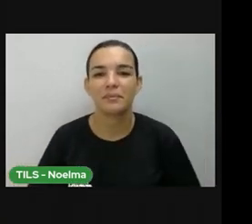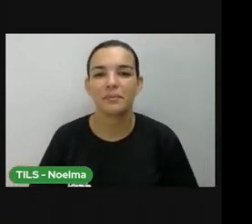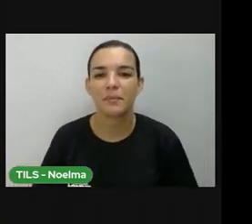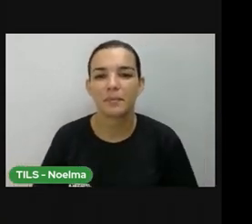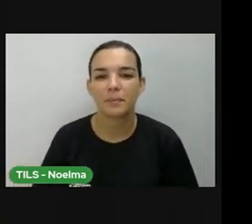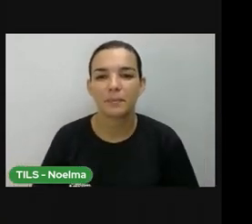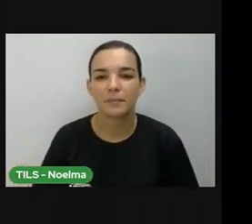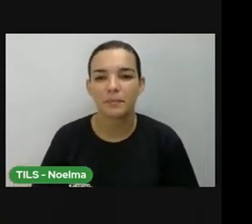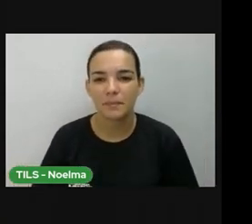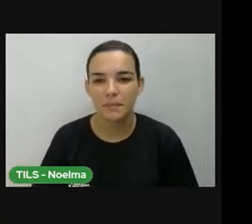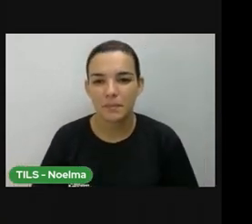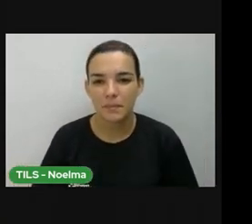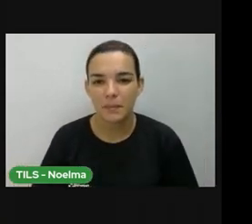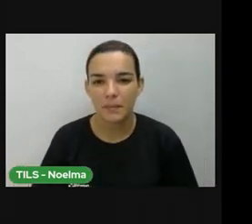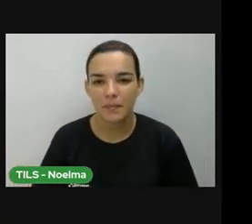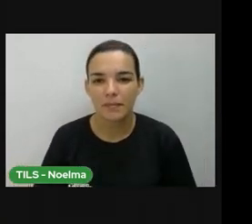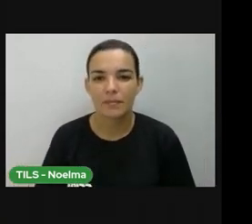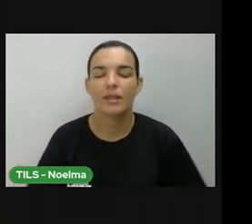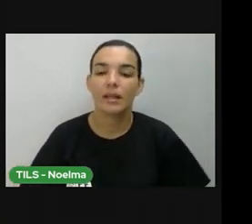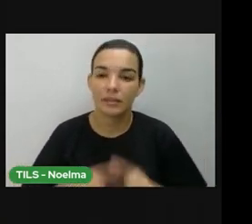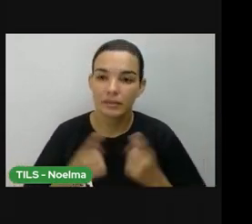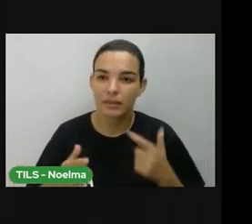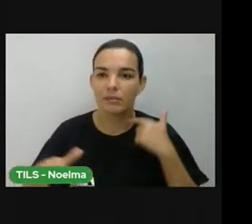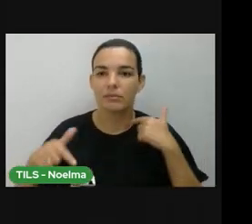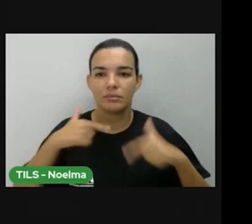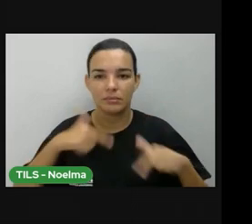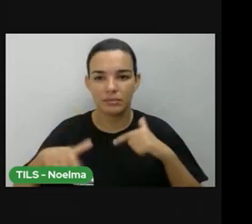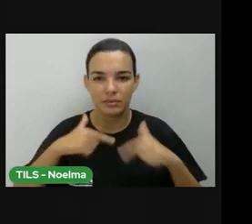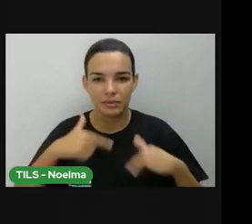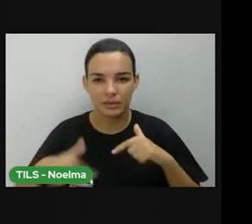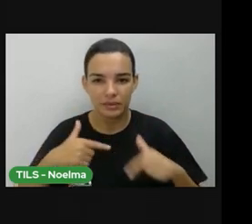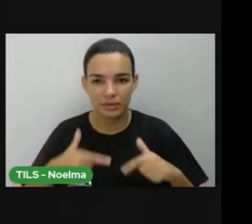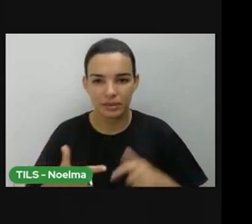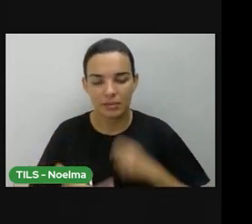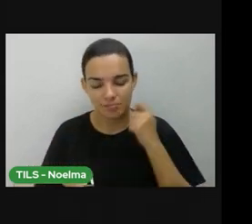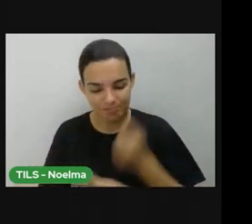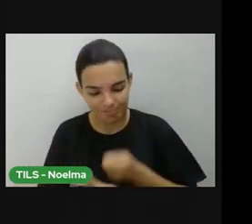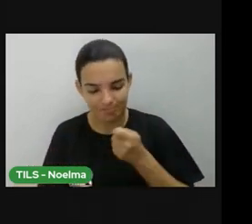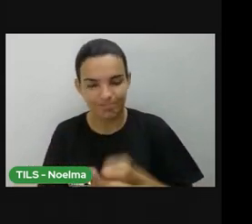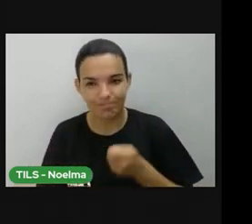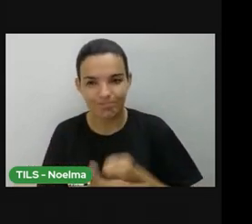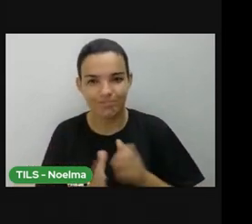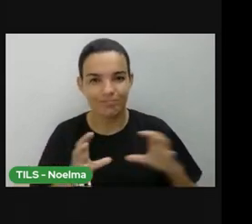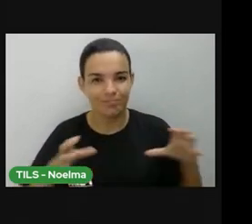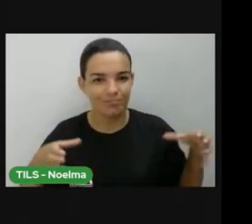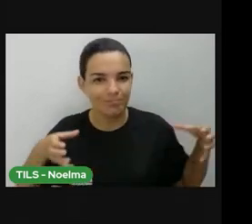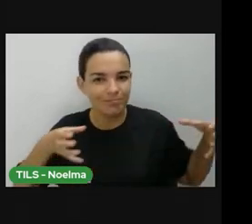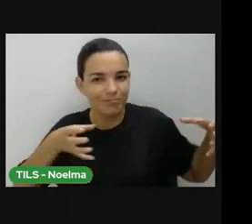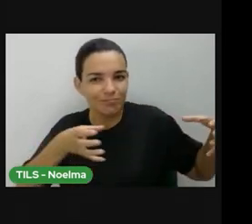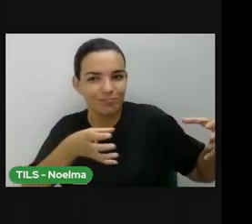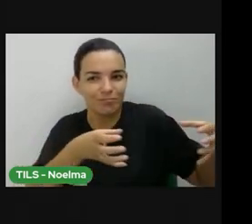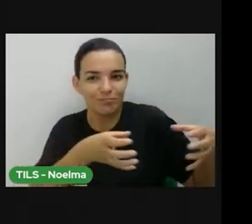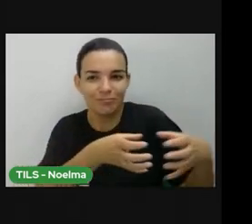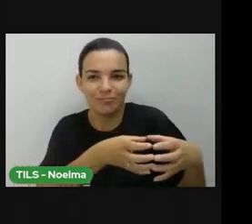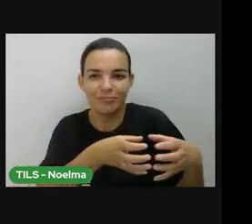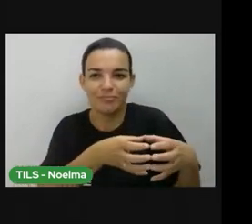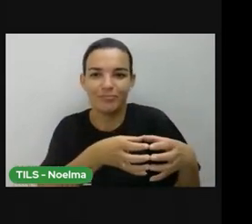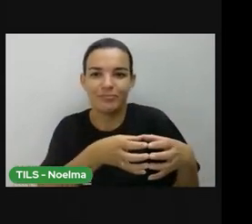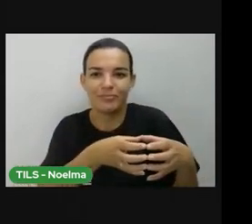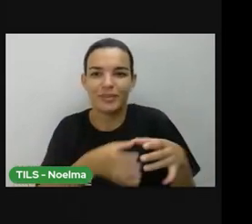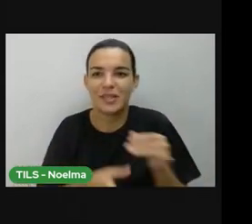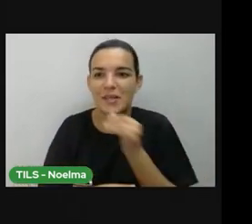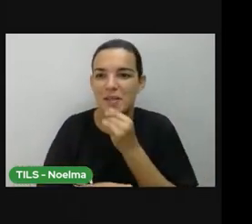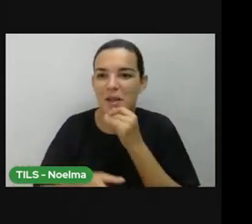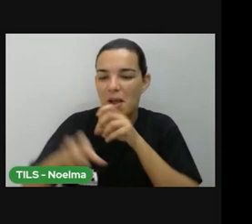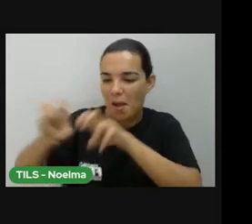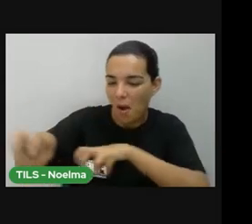a gente, com essa 10 tarefas de terra, criou um trabalho, mesmo, comunitário, não é? Já teve essa roça, toda tapada de manhó,